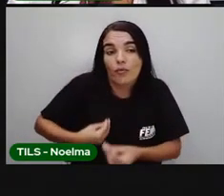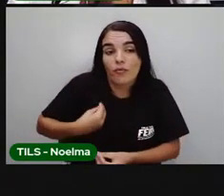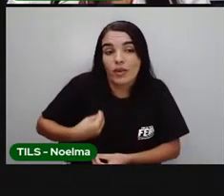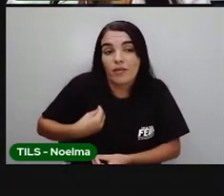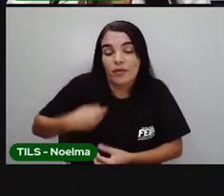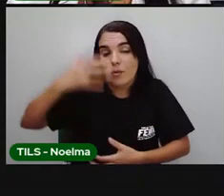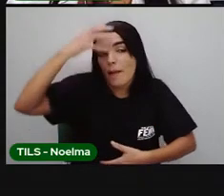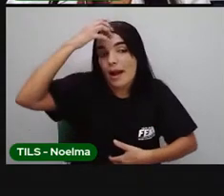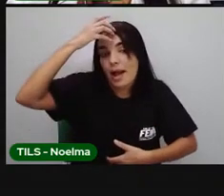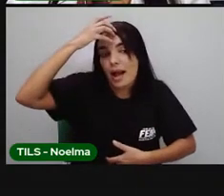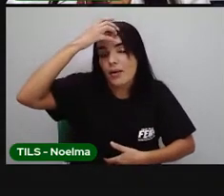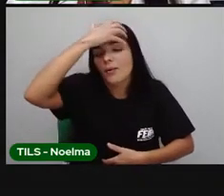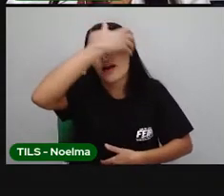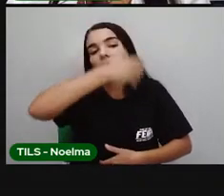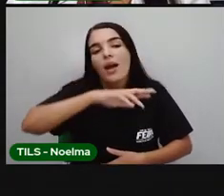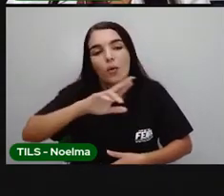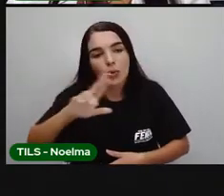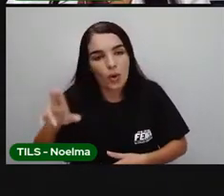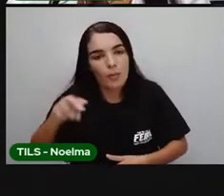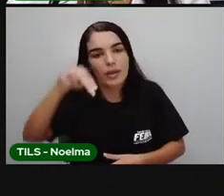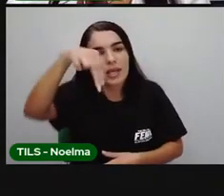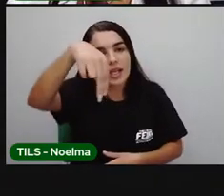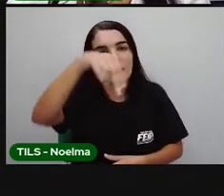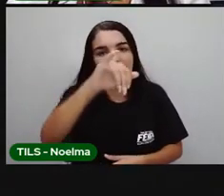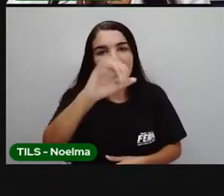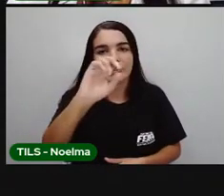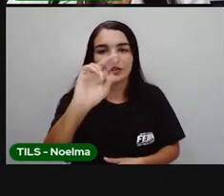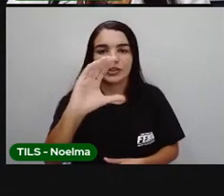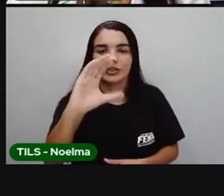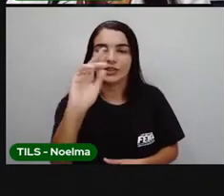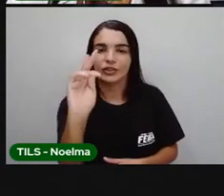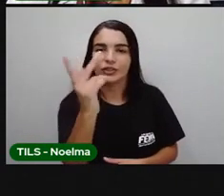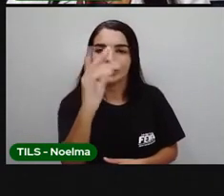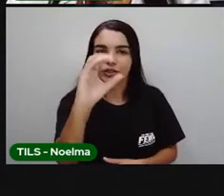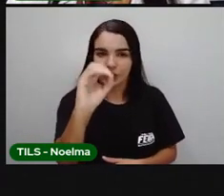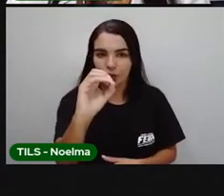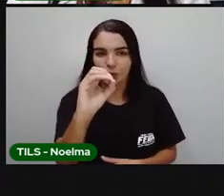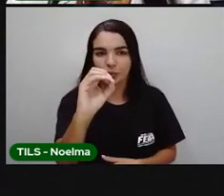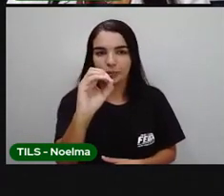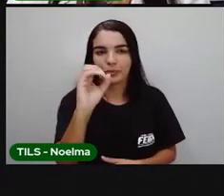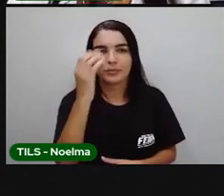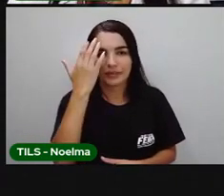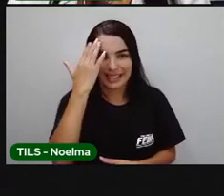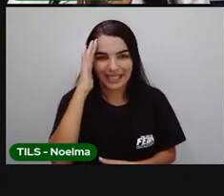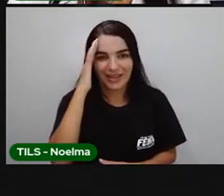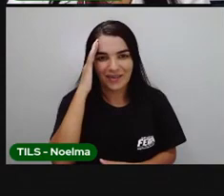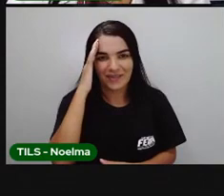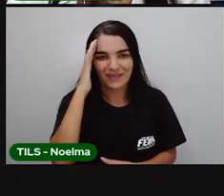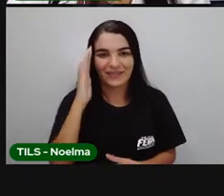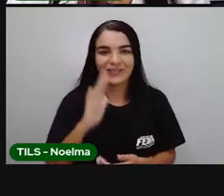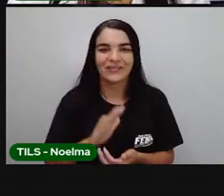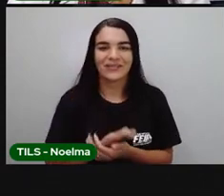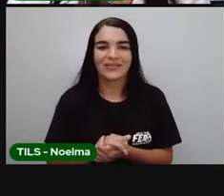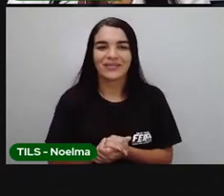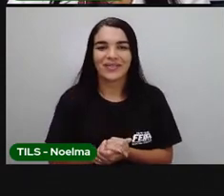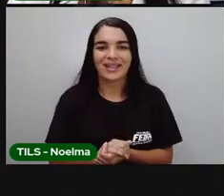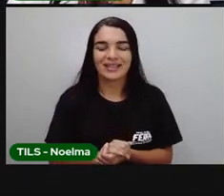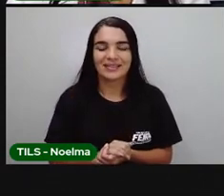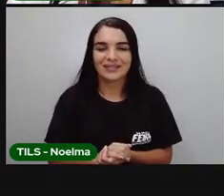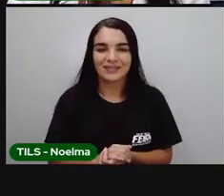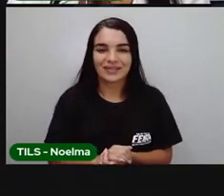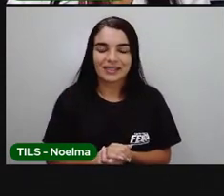está falando de nicho ecológico. Habitat é o espaço físico onde ele vive. Nicho